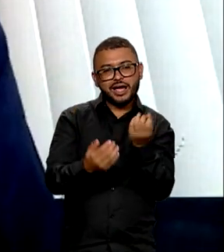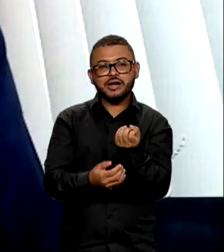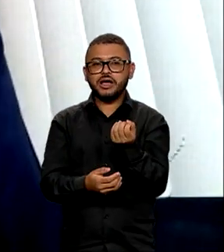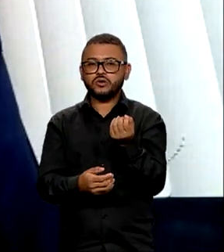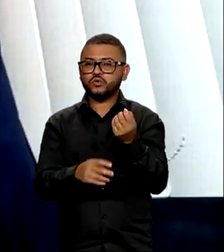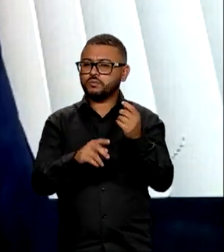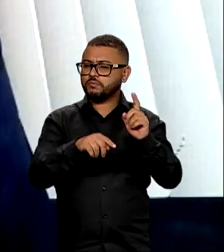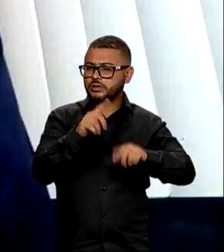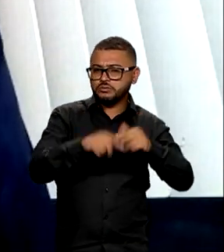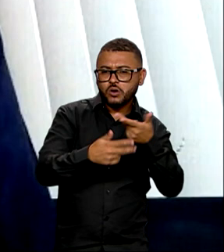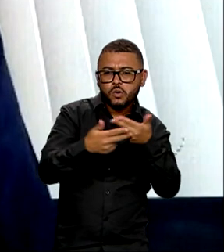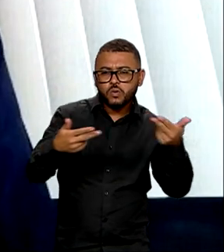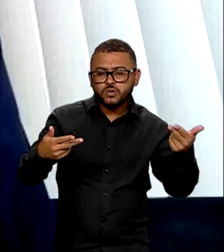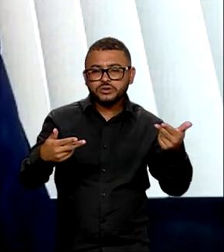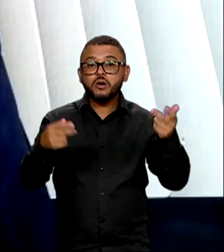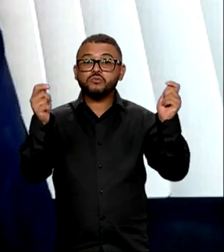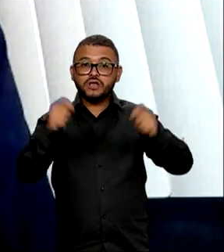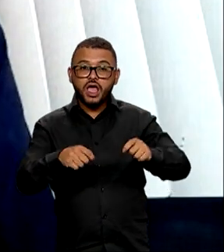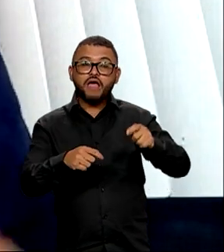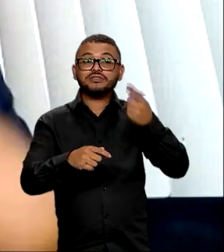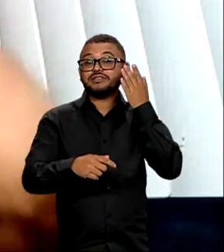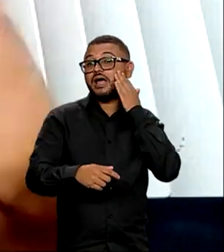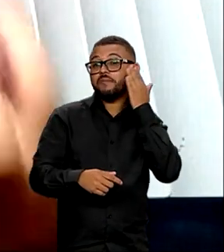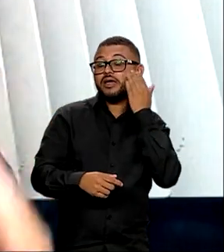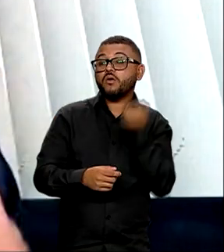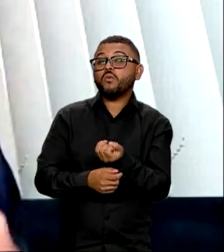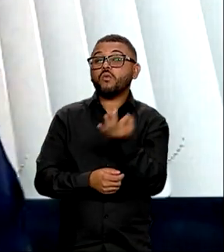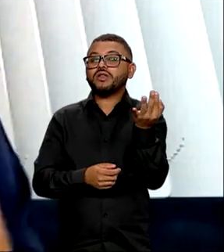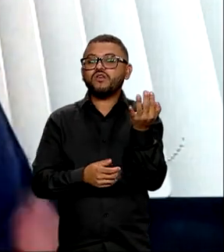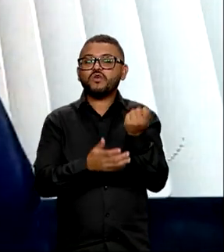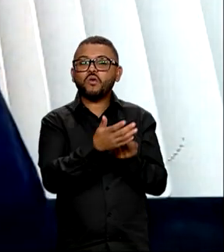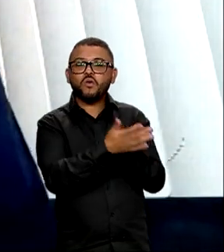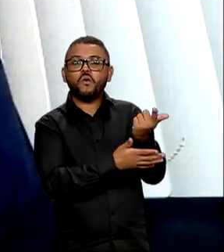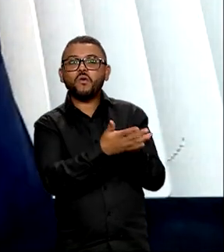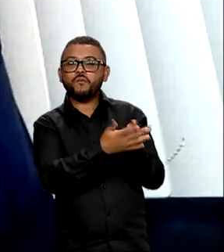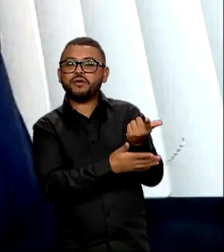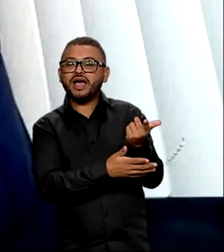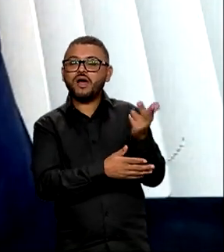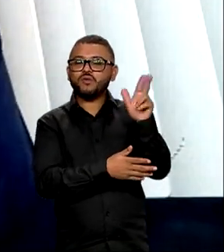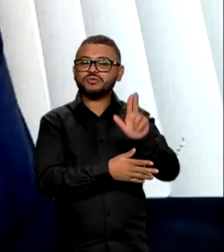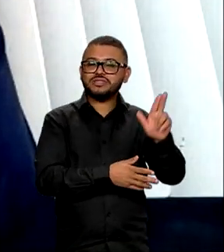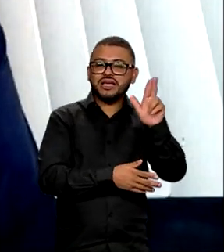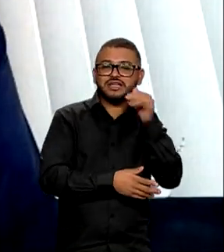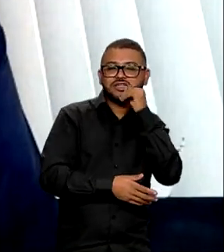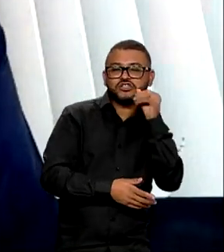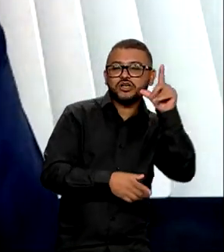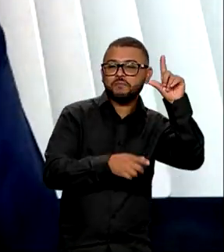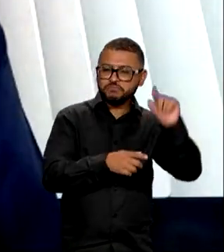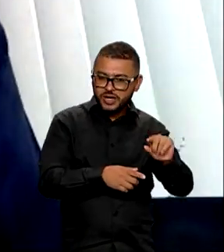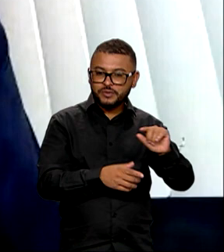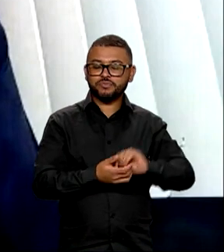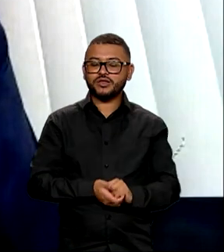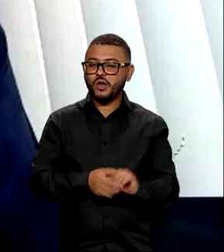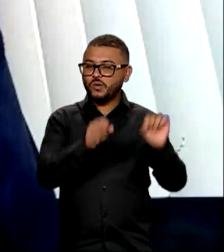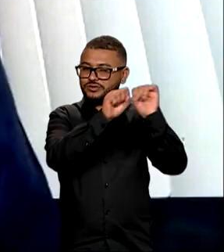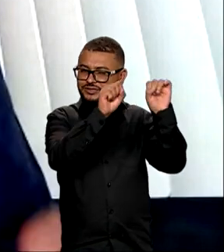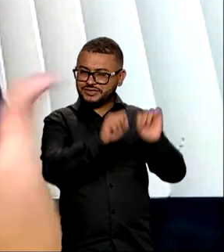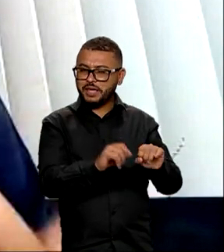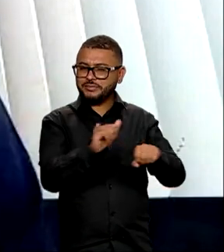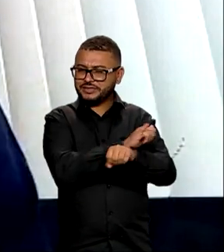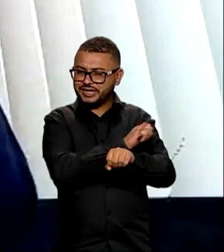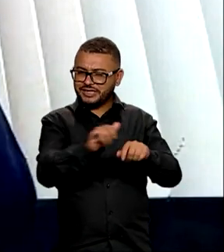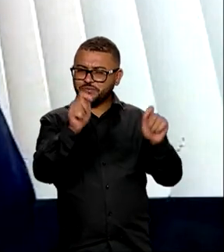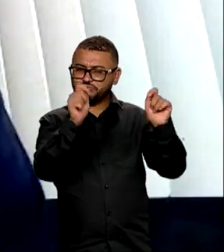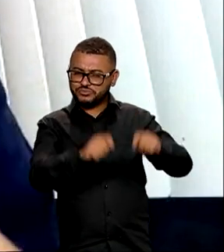produtos para poder obter a informação qualificada e comprar aquele de melhor eficiência energética. Então, a plataforma é uma ferramenta que